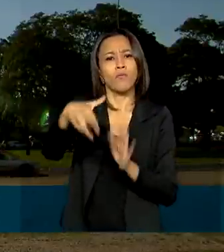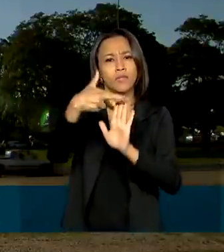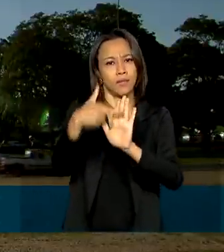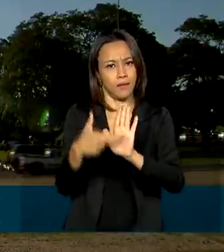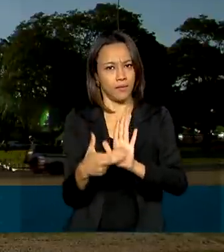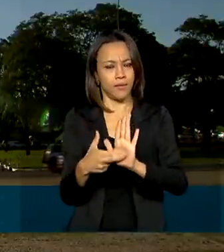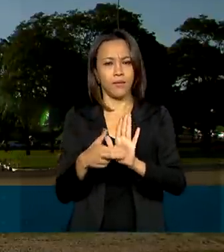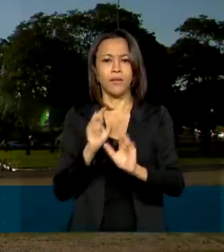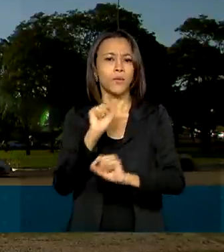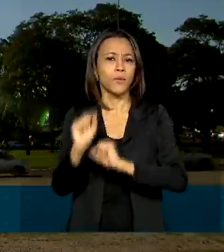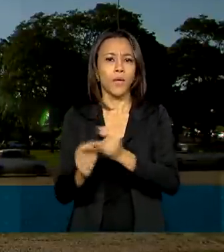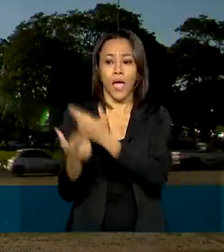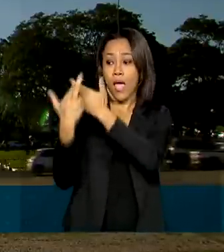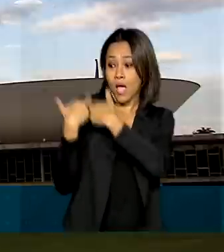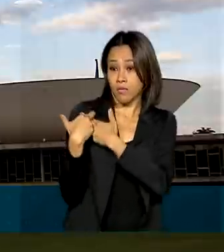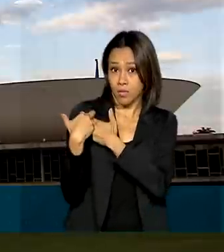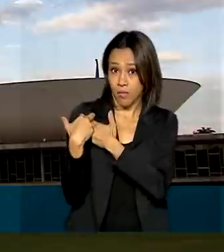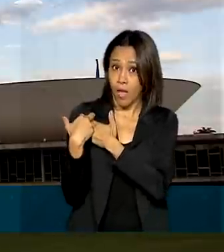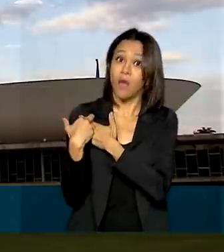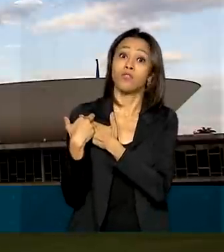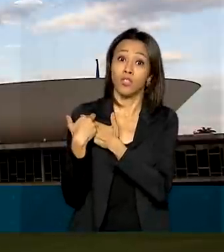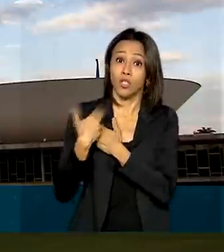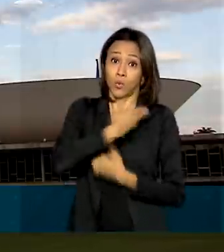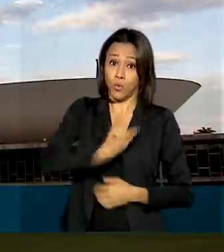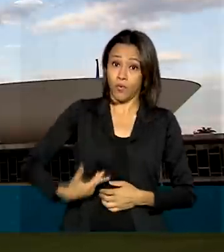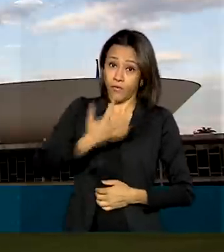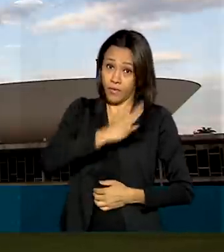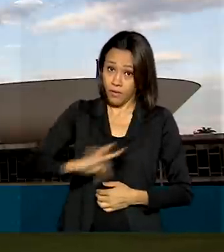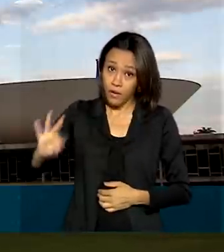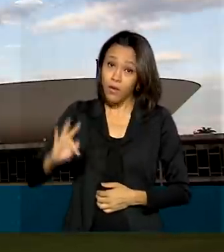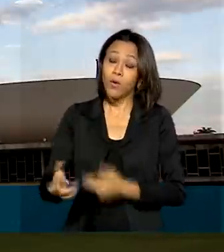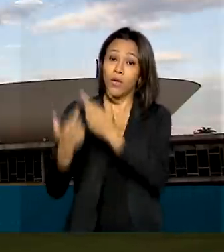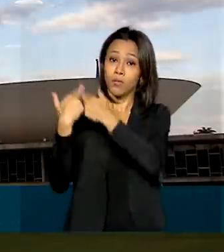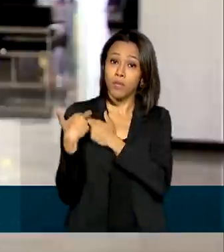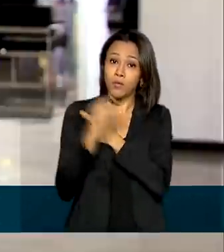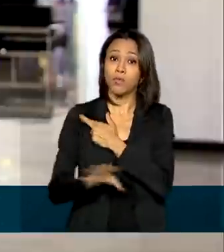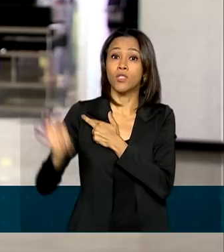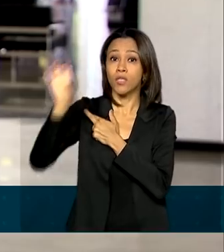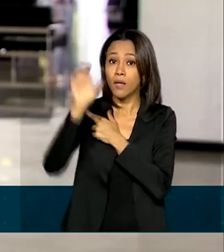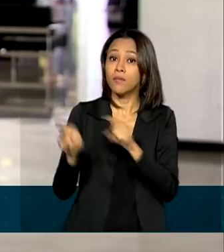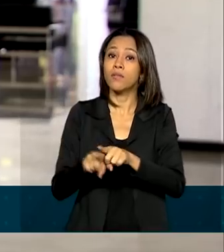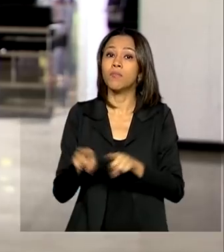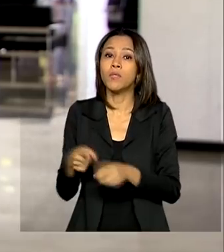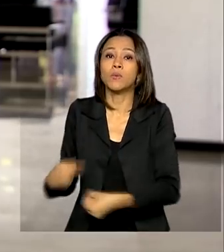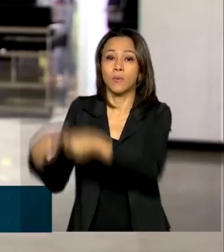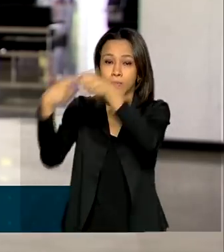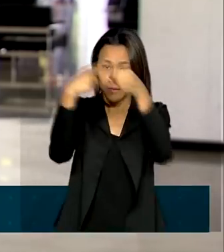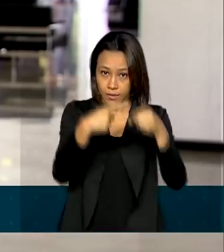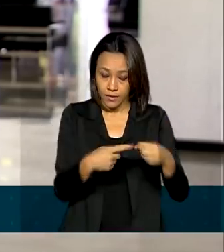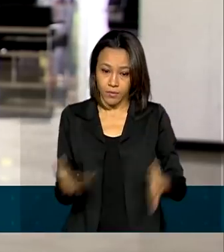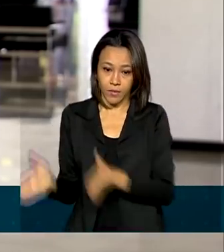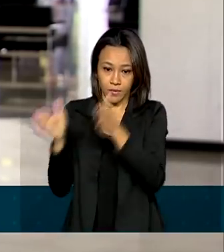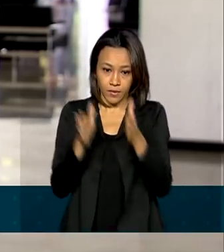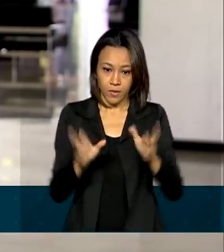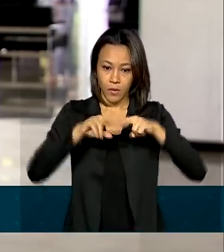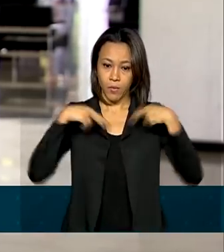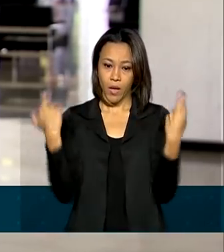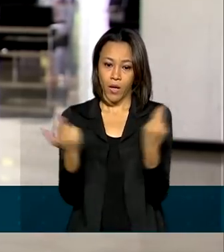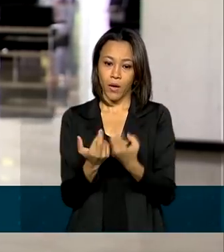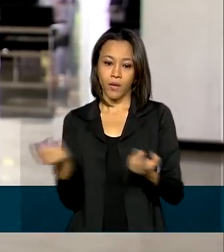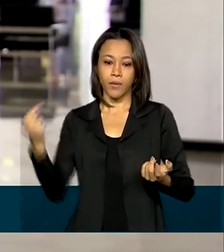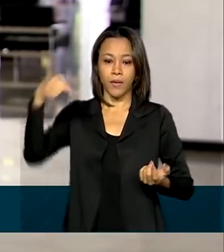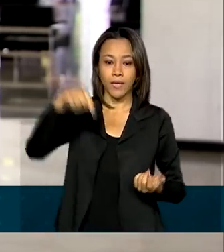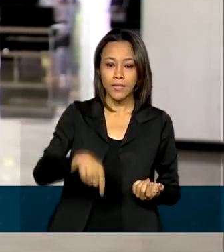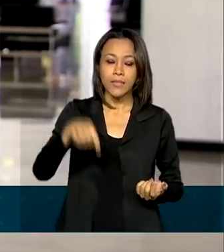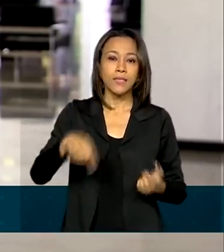para a divisão de responsabilidades entre União, Estados e Municípios. Em reunião aqui no Palácio do Planalto, o